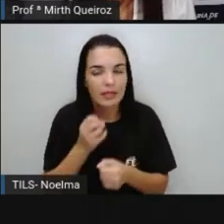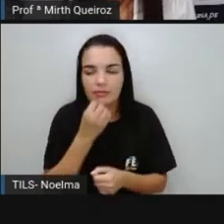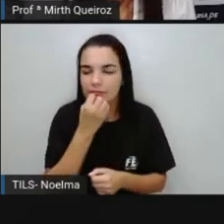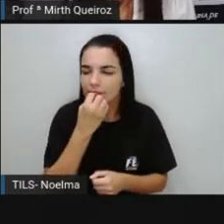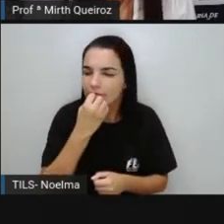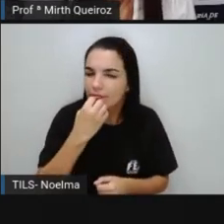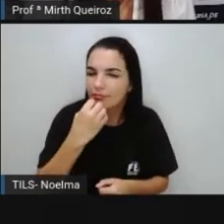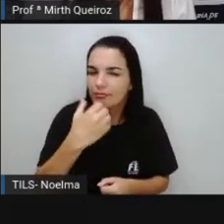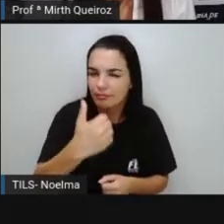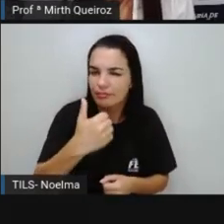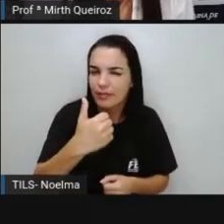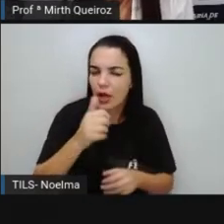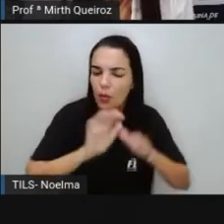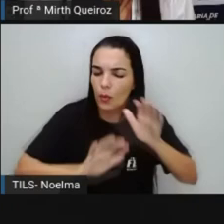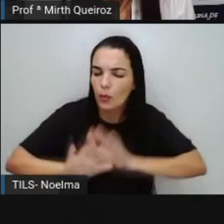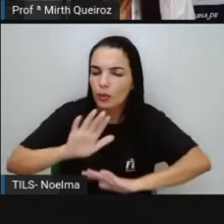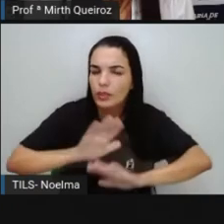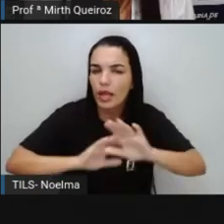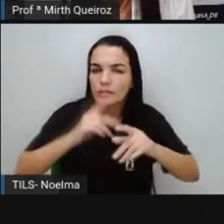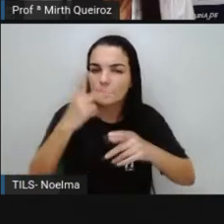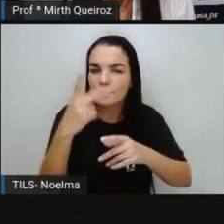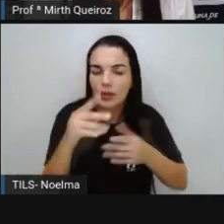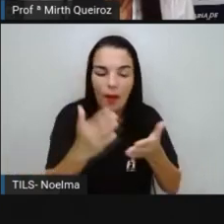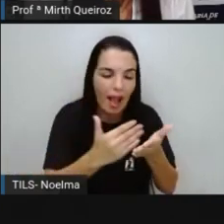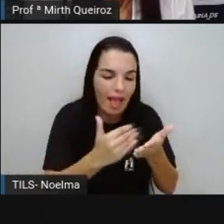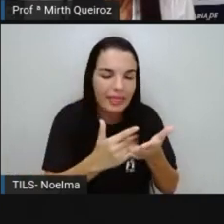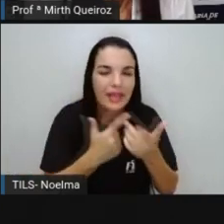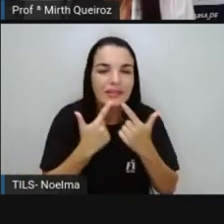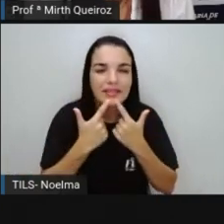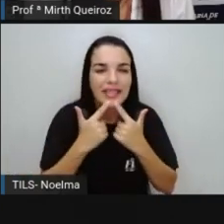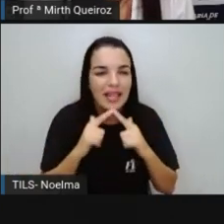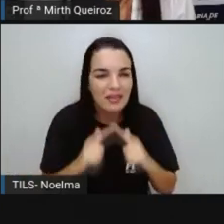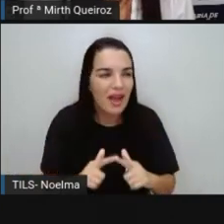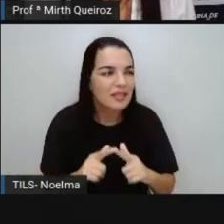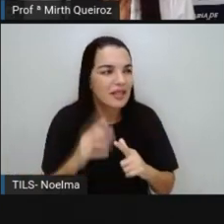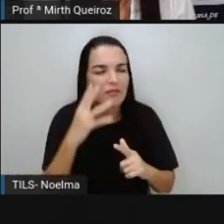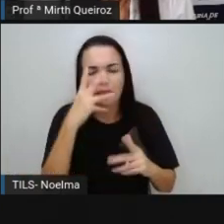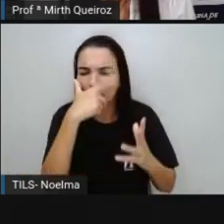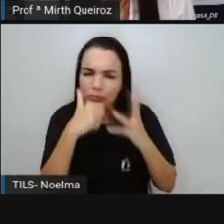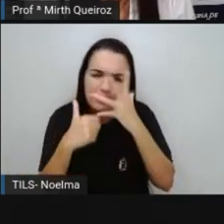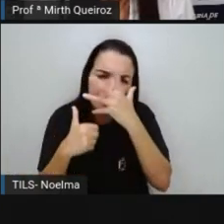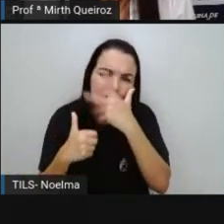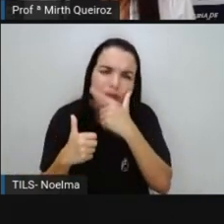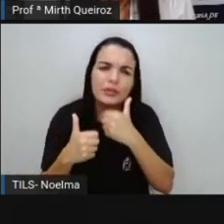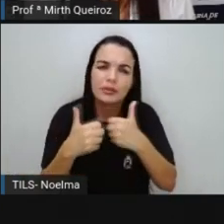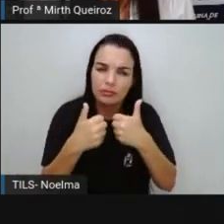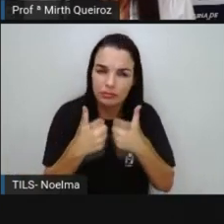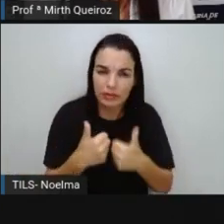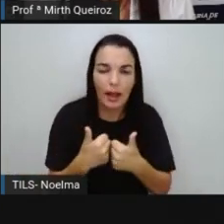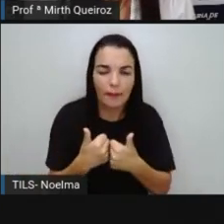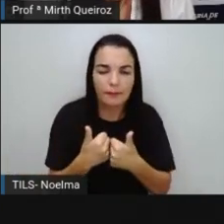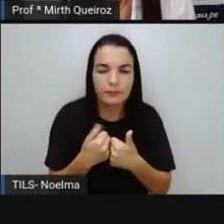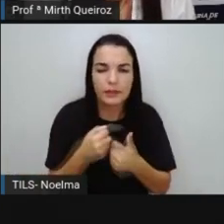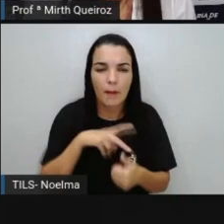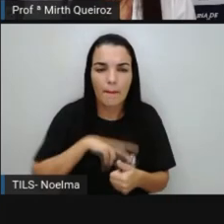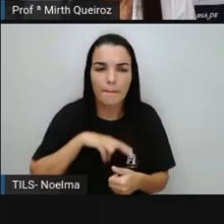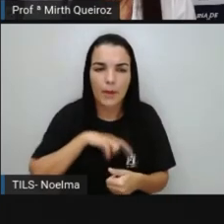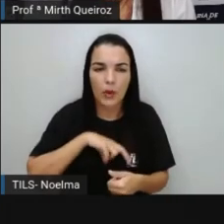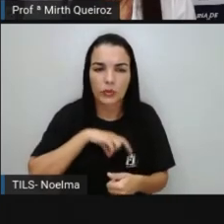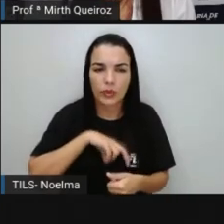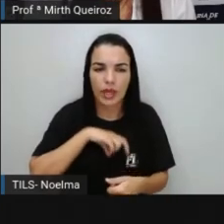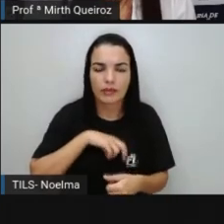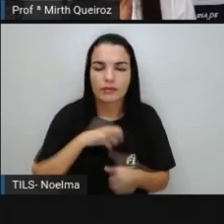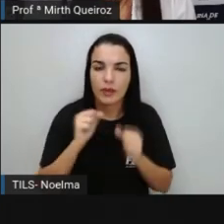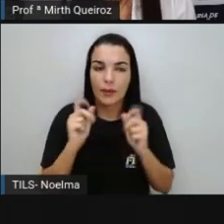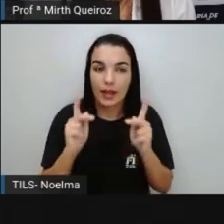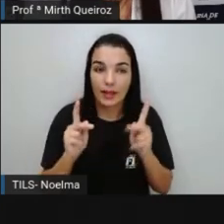muito cuidado aí, em seu caderno de linguagens, né? O caderninho seu de português, na matéria de